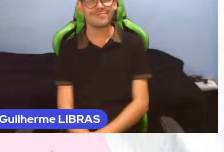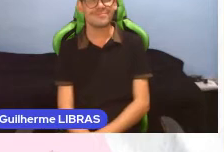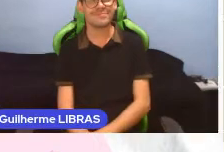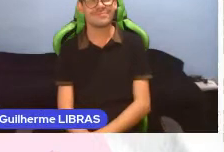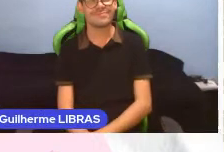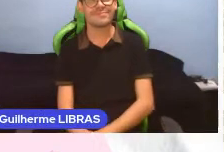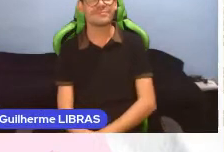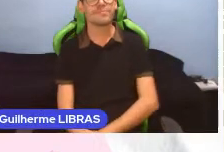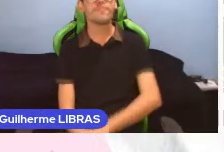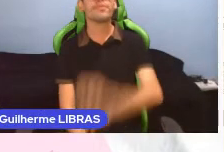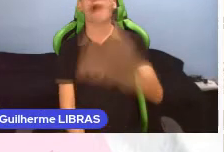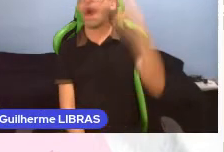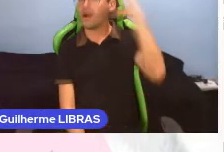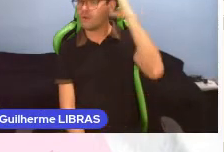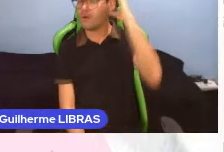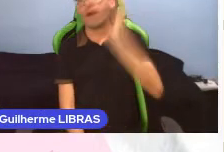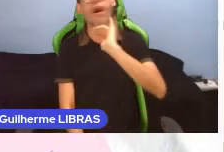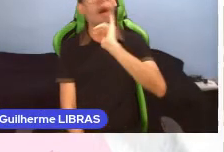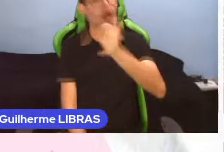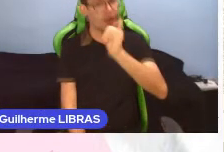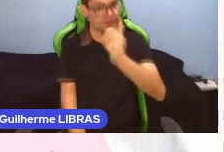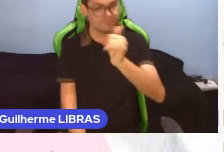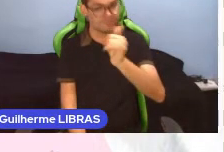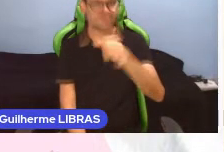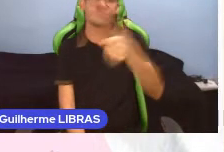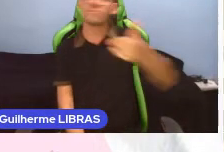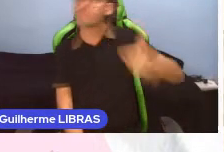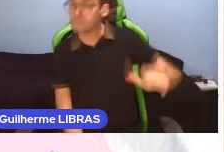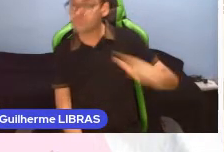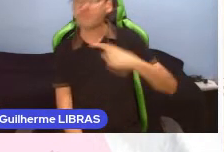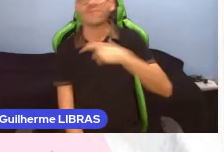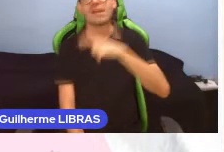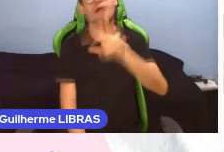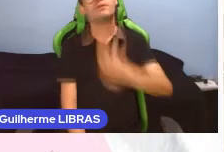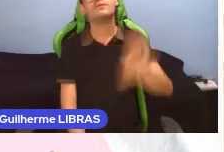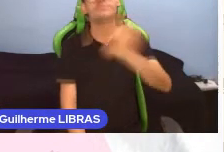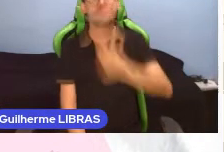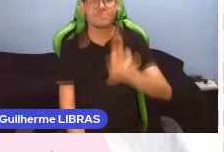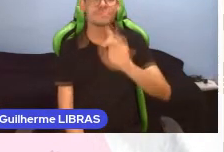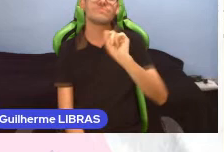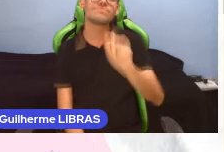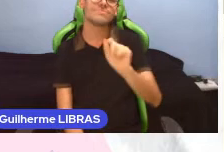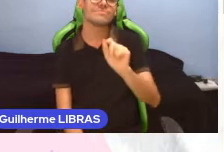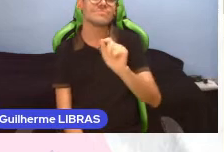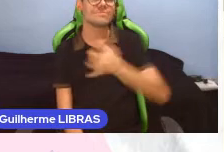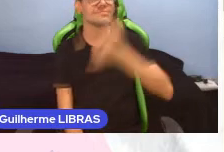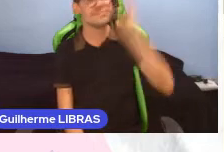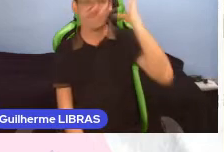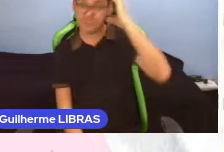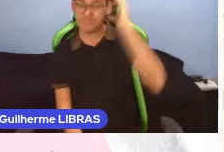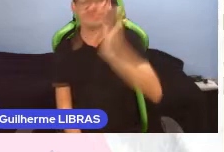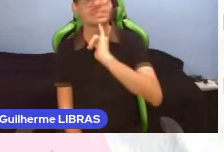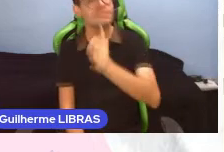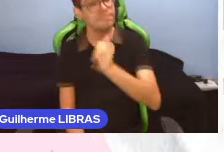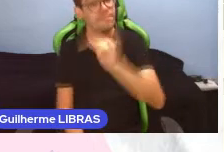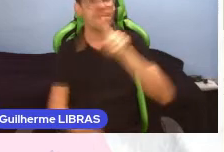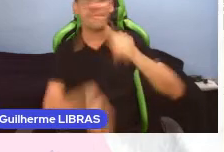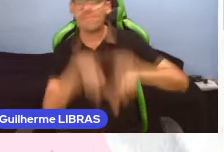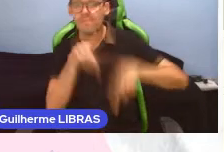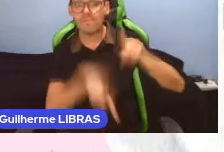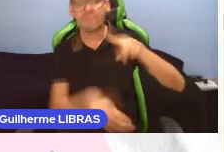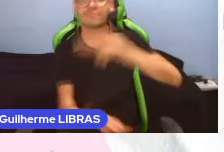Audio descrição. Outro recurso importante é a audiodescrição. Trata-se de um recurso que traduz